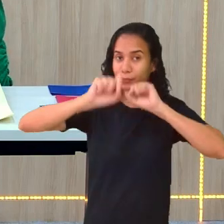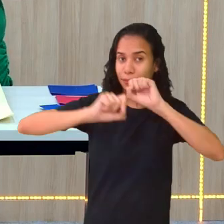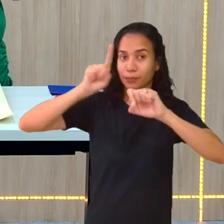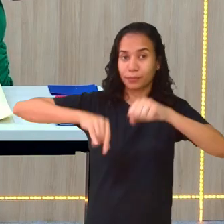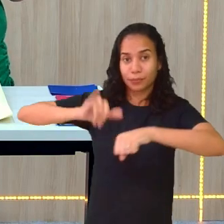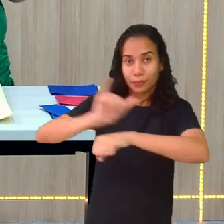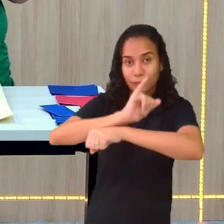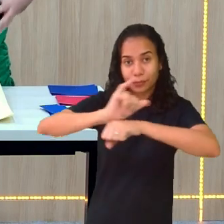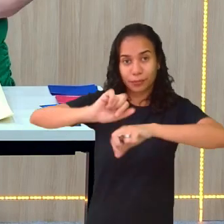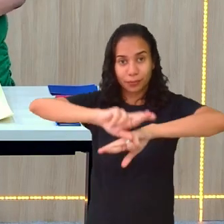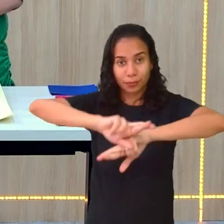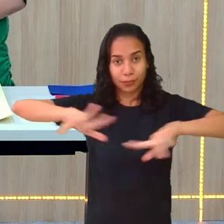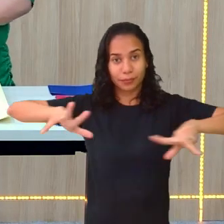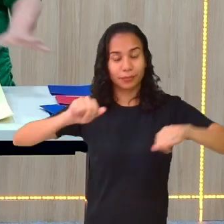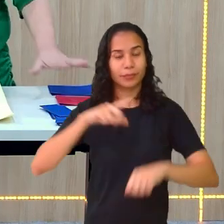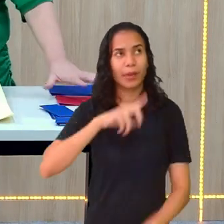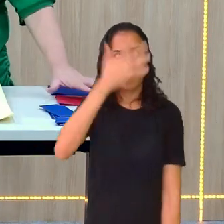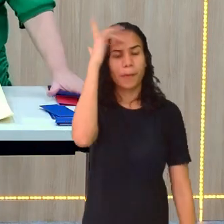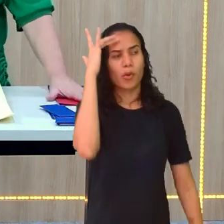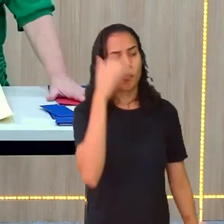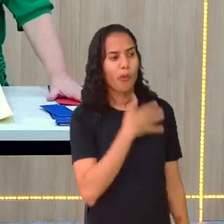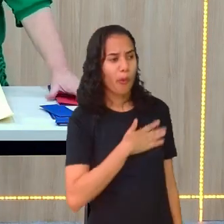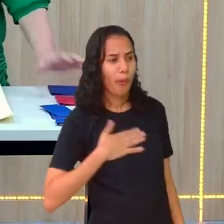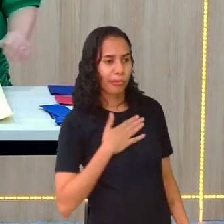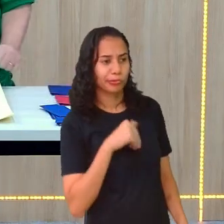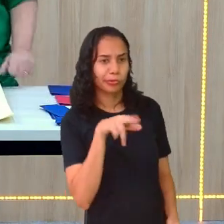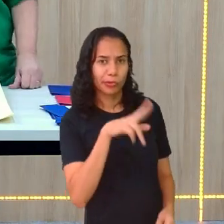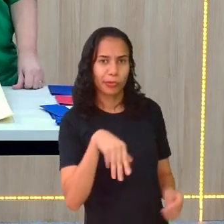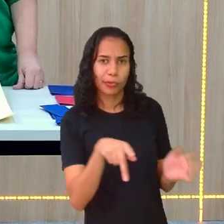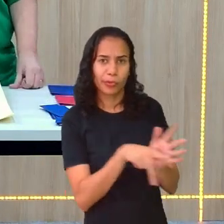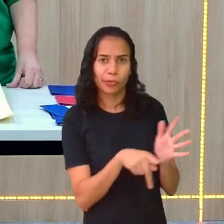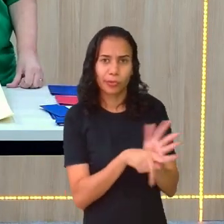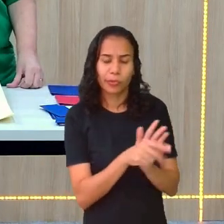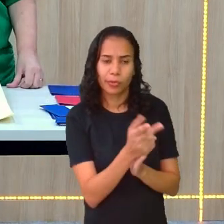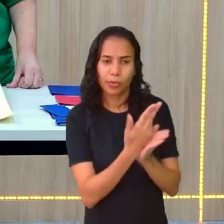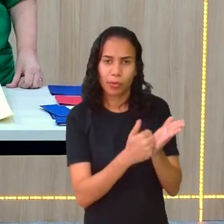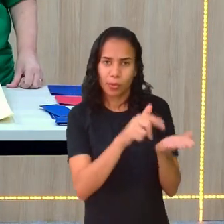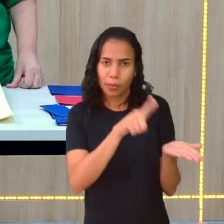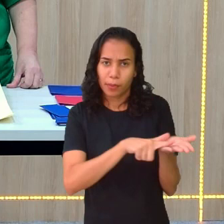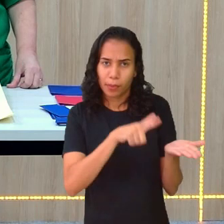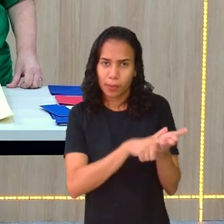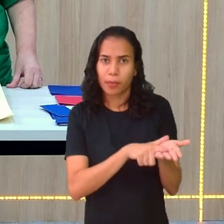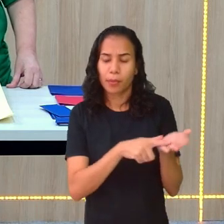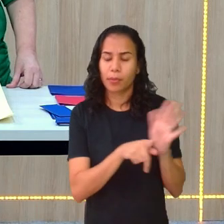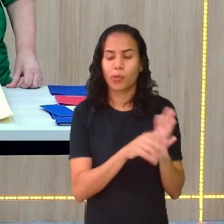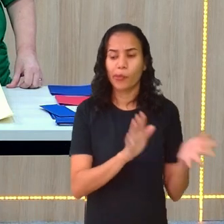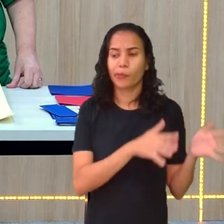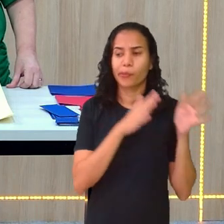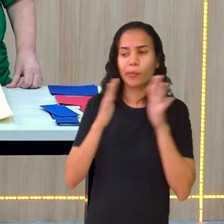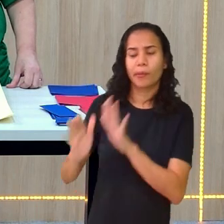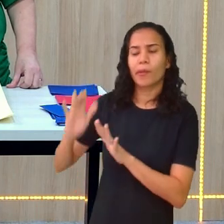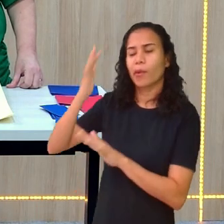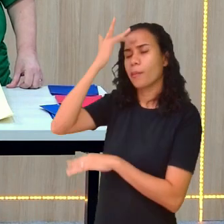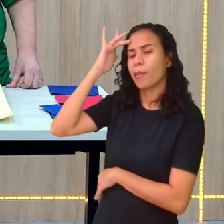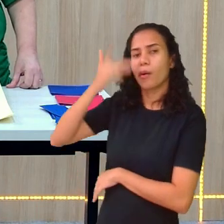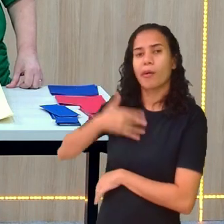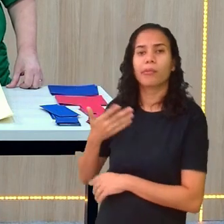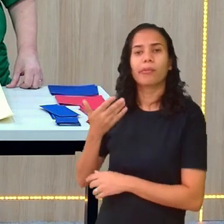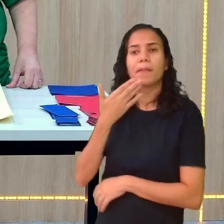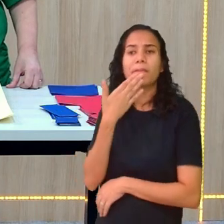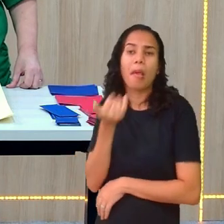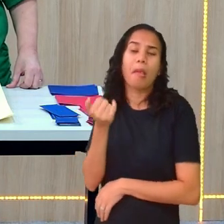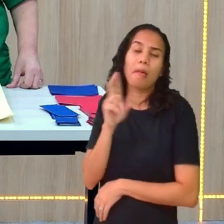maneiras diferentes. Vai ter gente que vai gostar de trabalhar com os ladrilhos algébricos e vai ter gente que